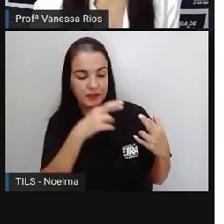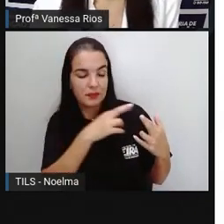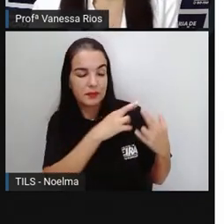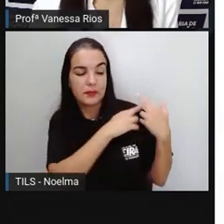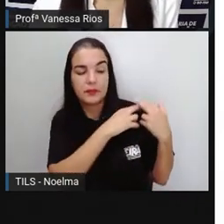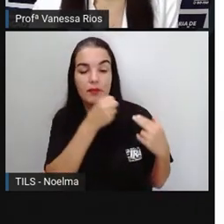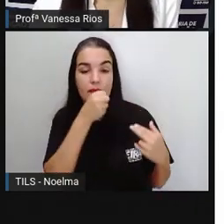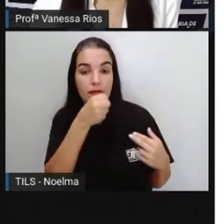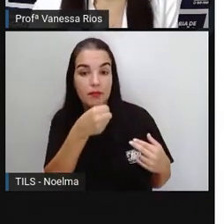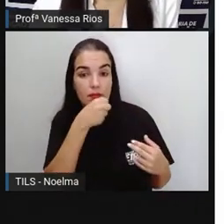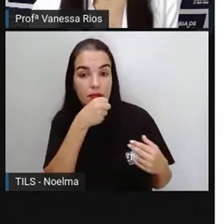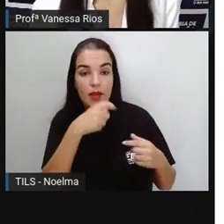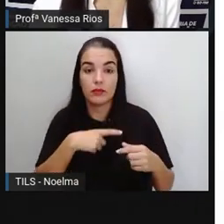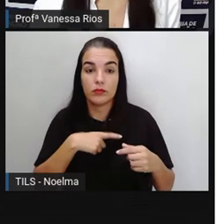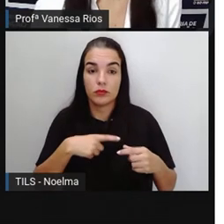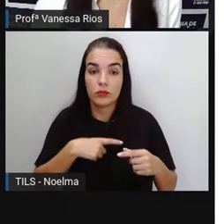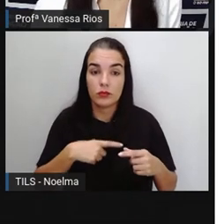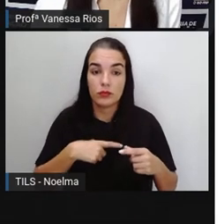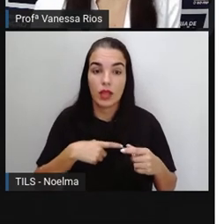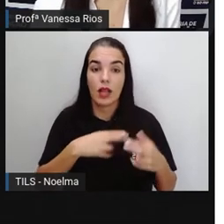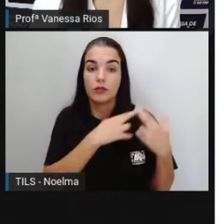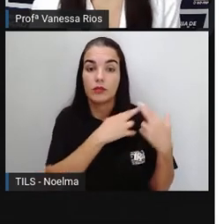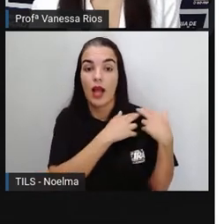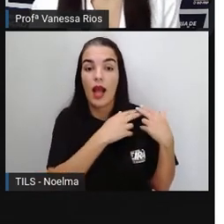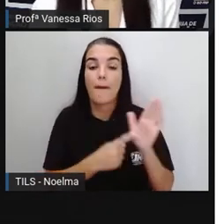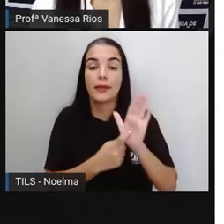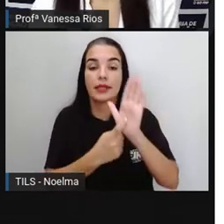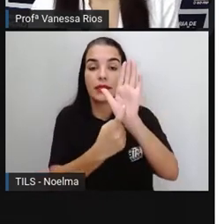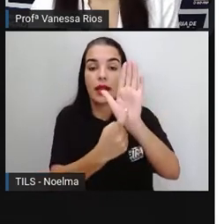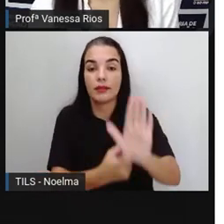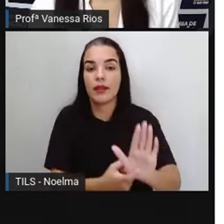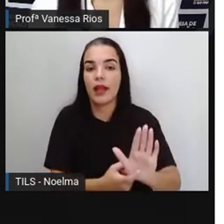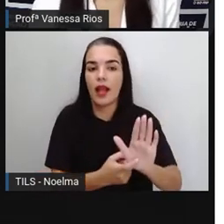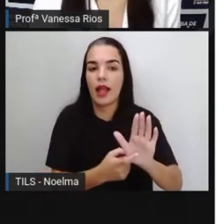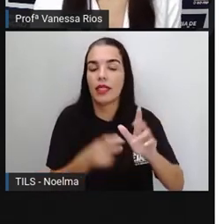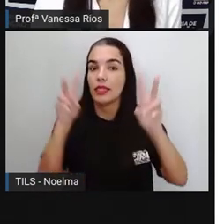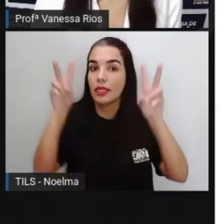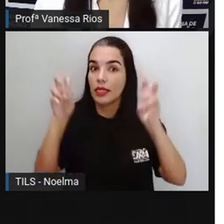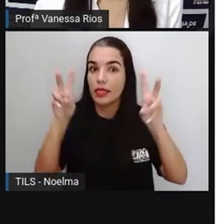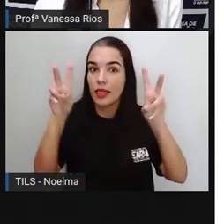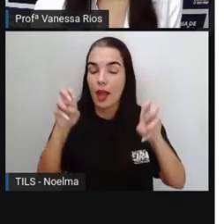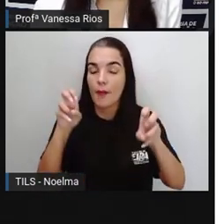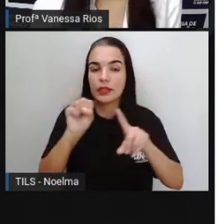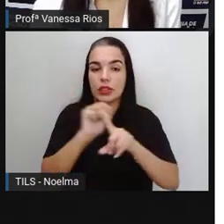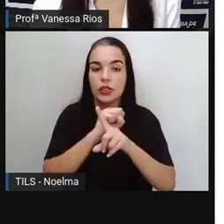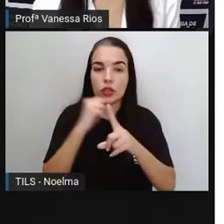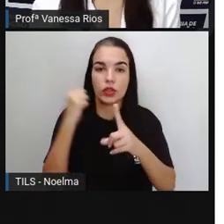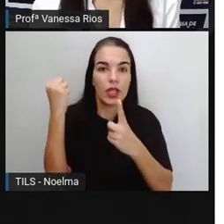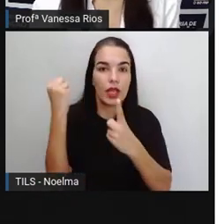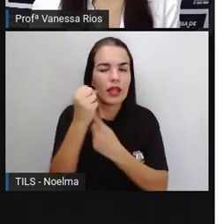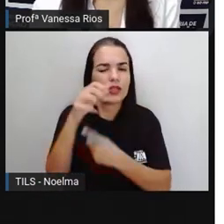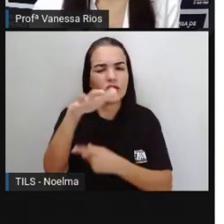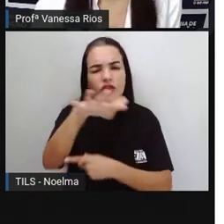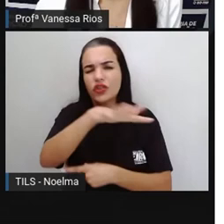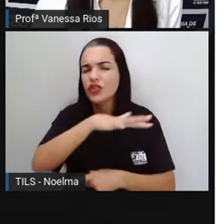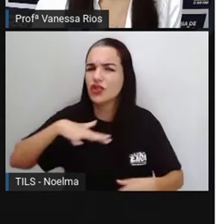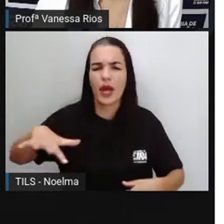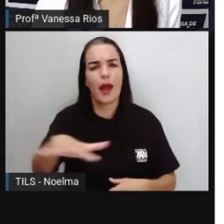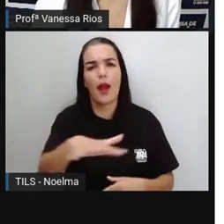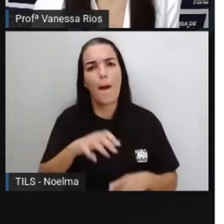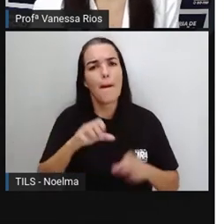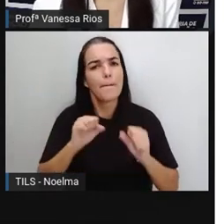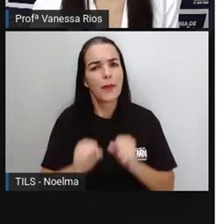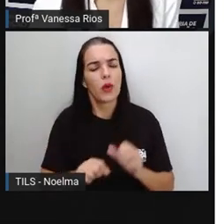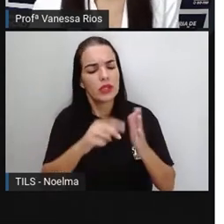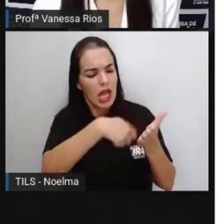da sociedade em geral. E aí, como a reportagem pode aparecer, tanto oralizada quanto escrita, o repórter